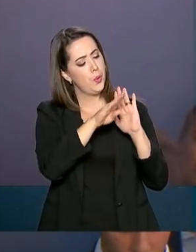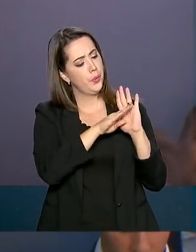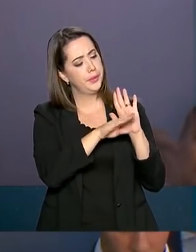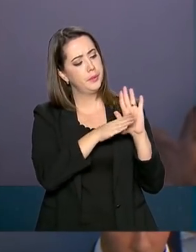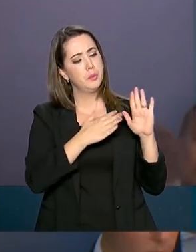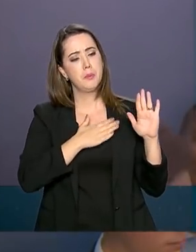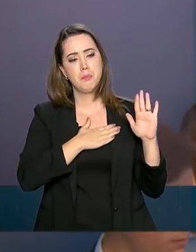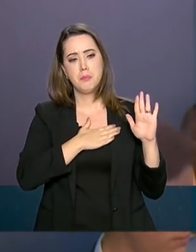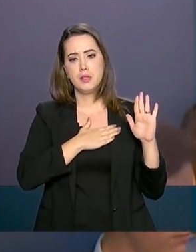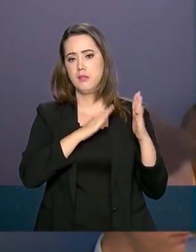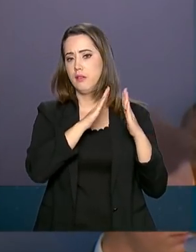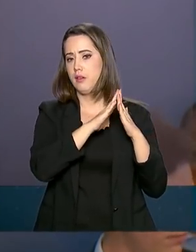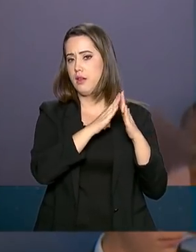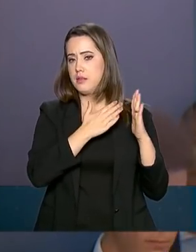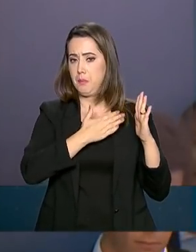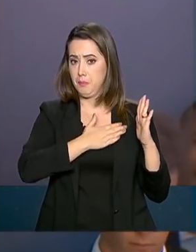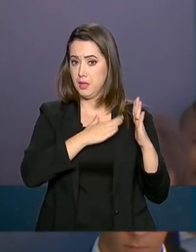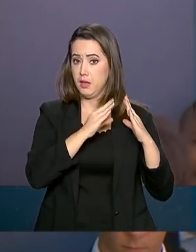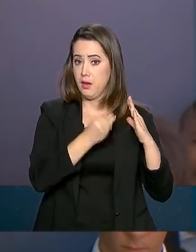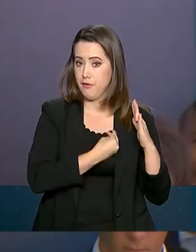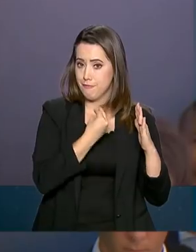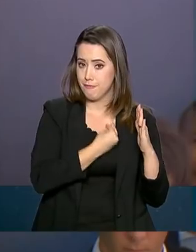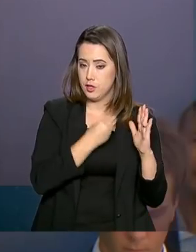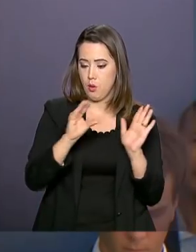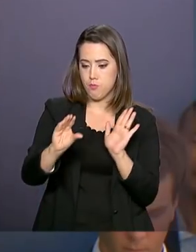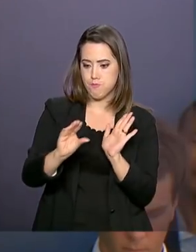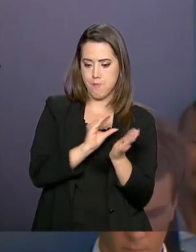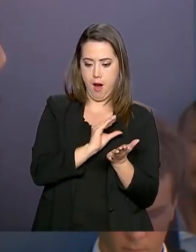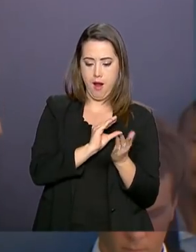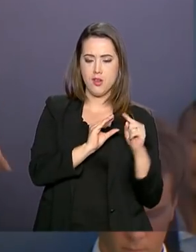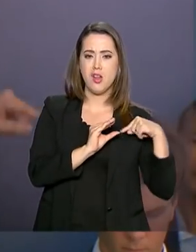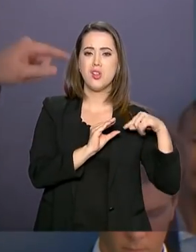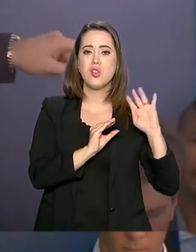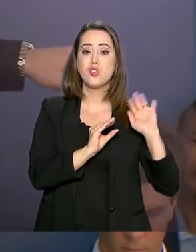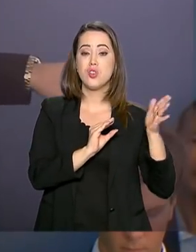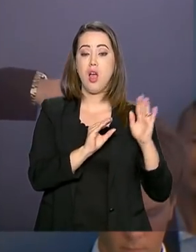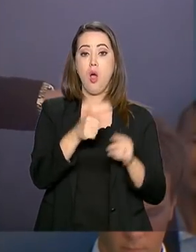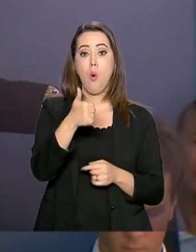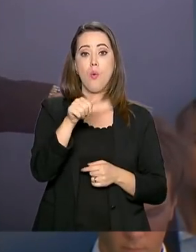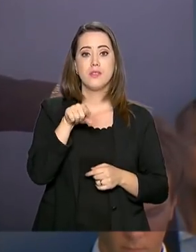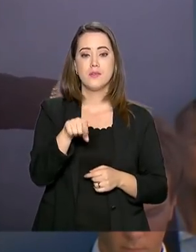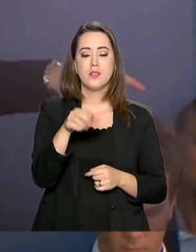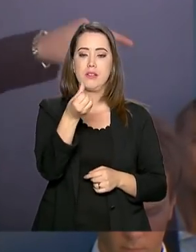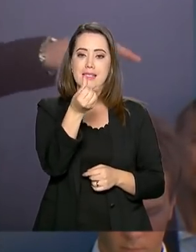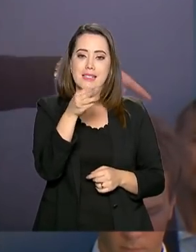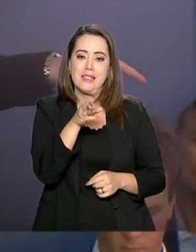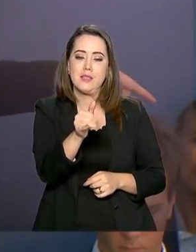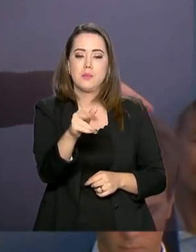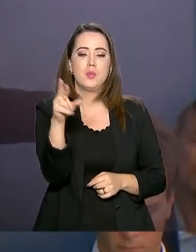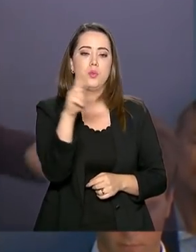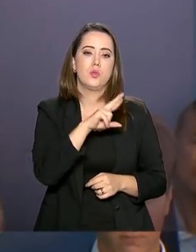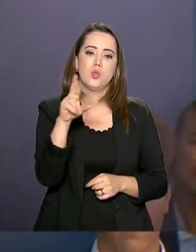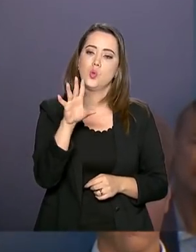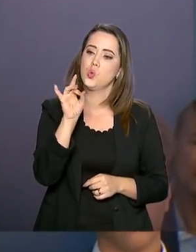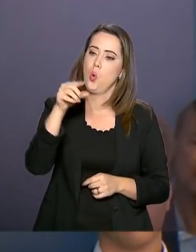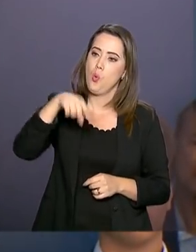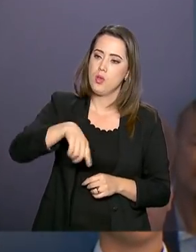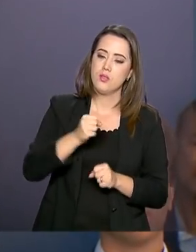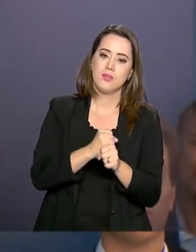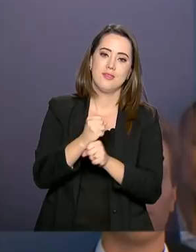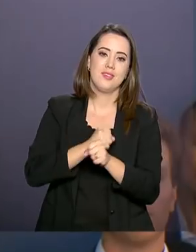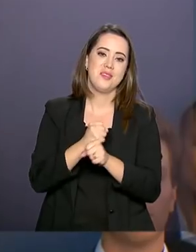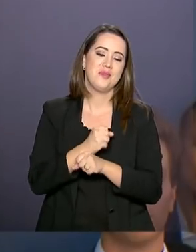,6 bilhões de reais só na gestão do presidente. Só em 2019.